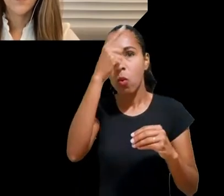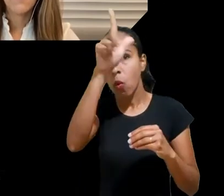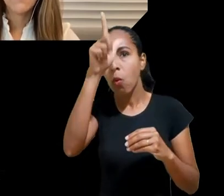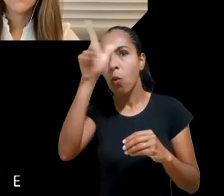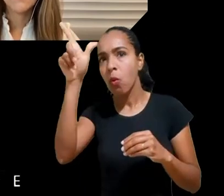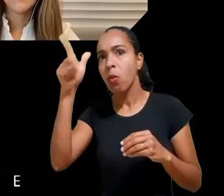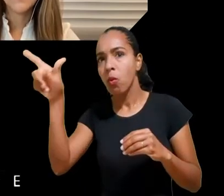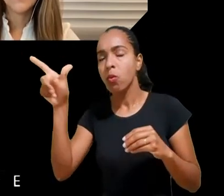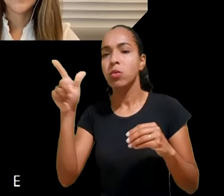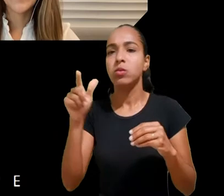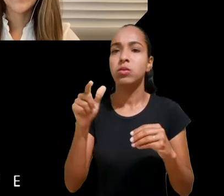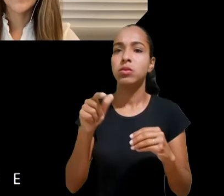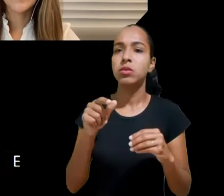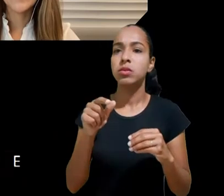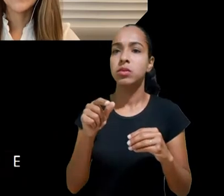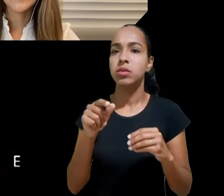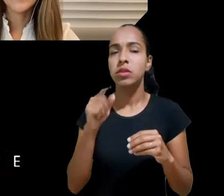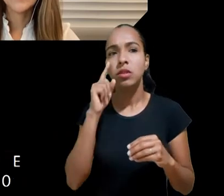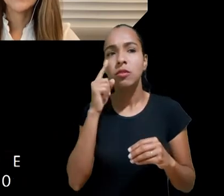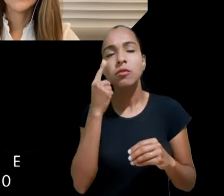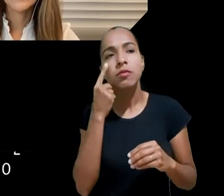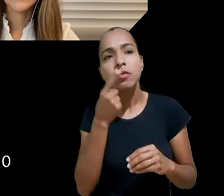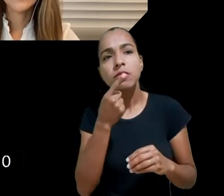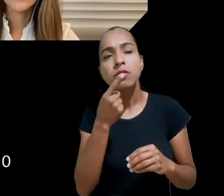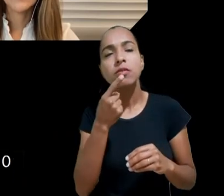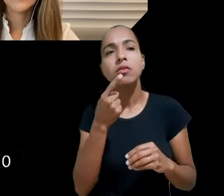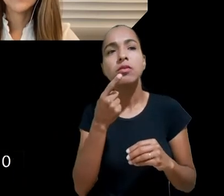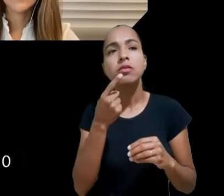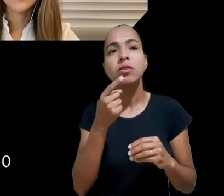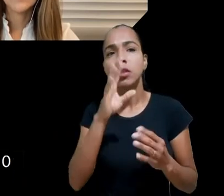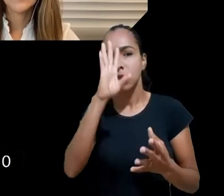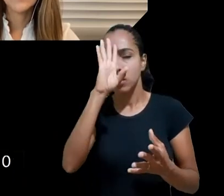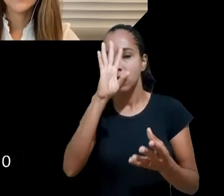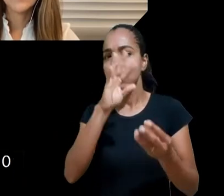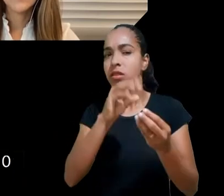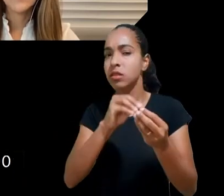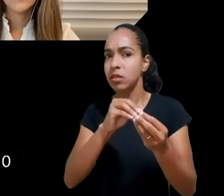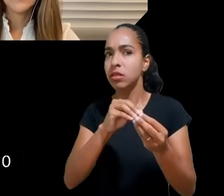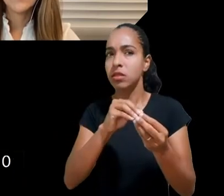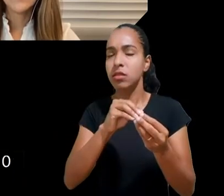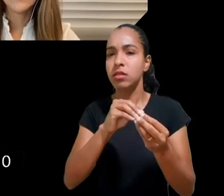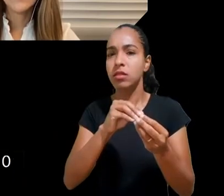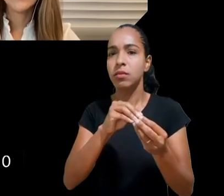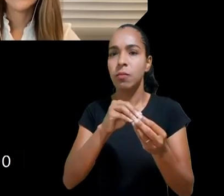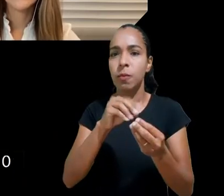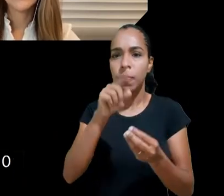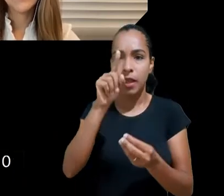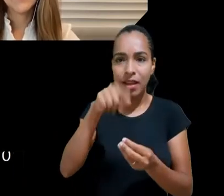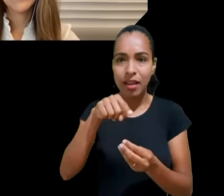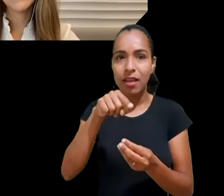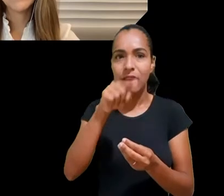que a gente pode presumir como sendo um conteúdo direcionado para crianças e adolescentes?